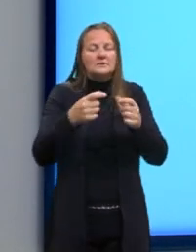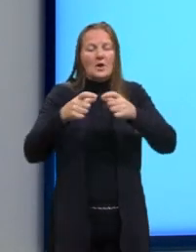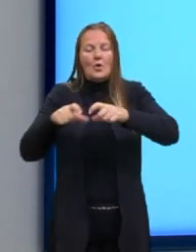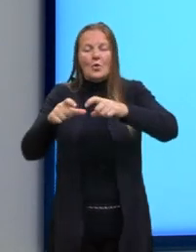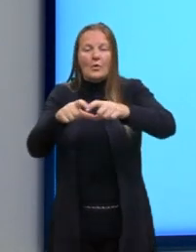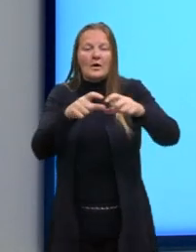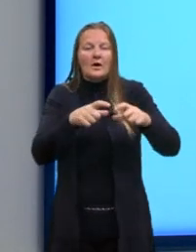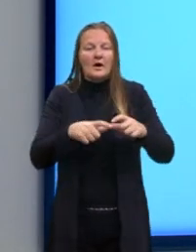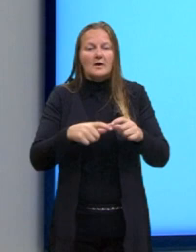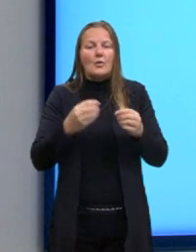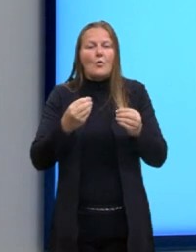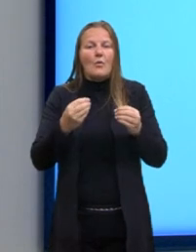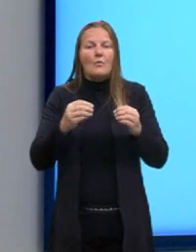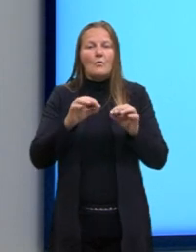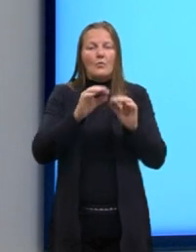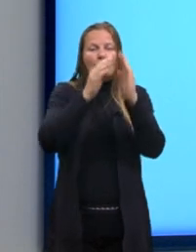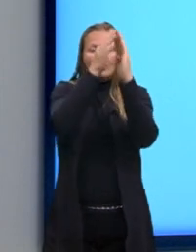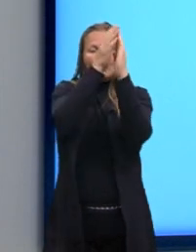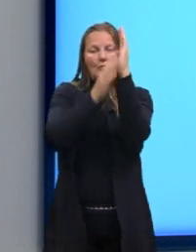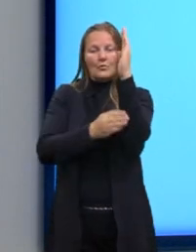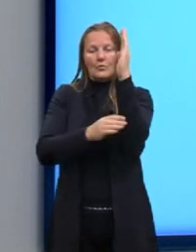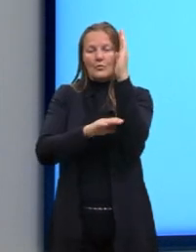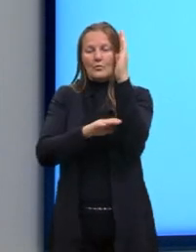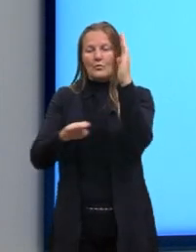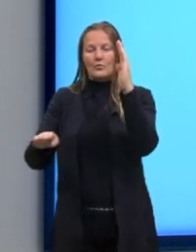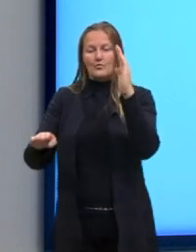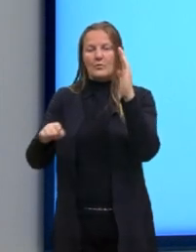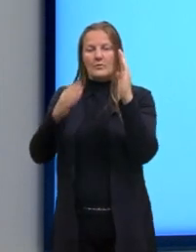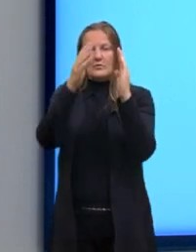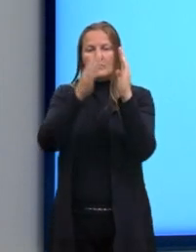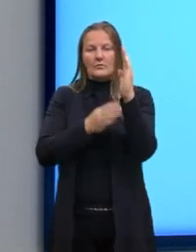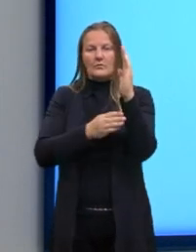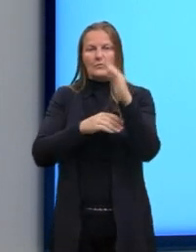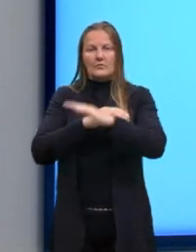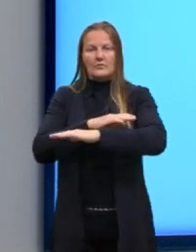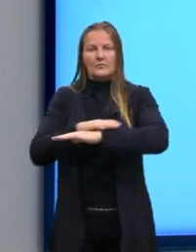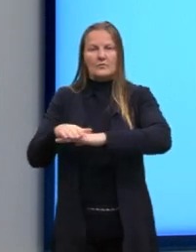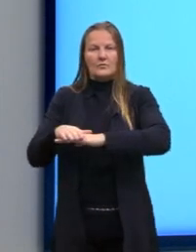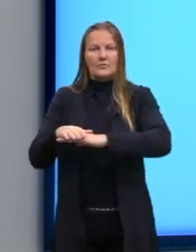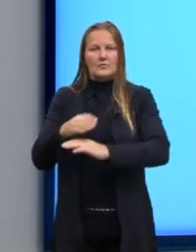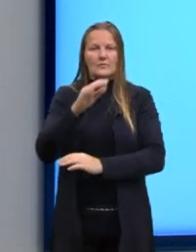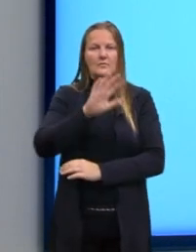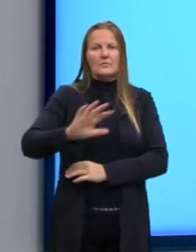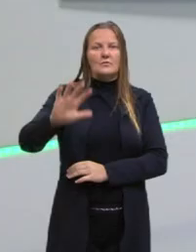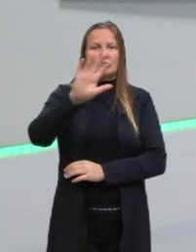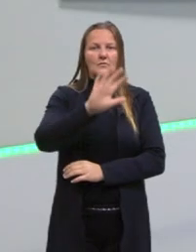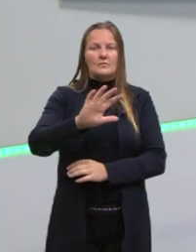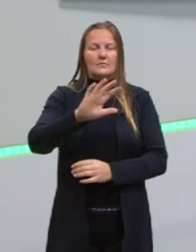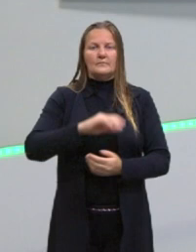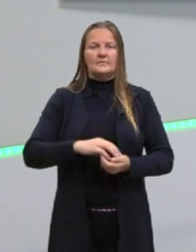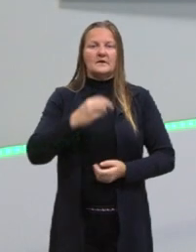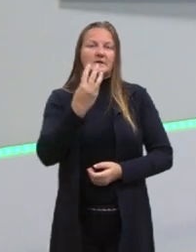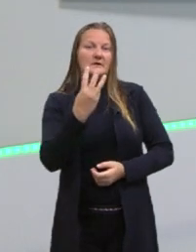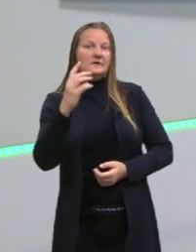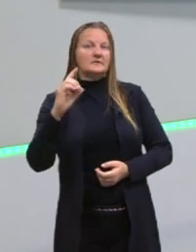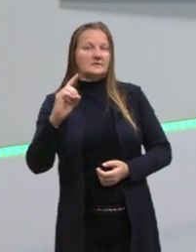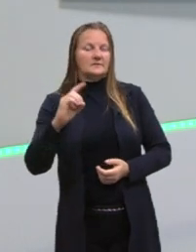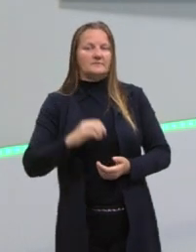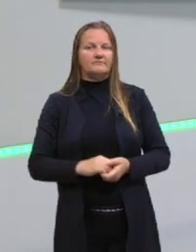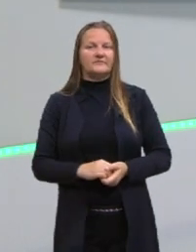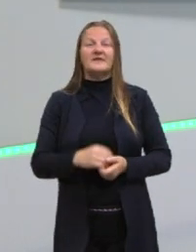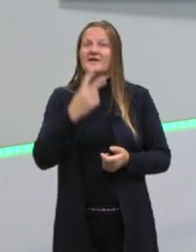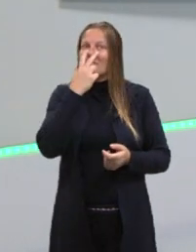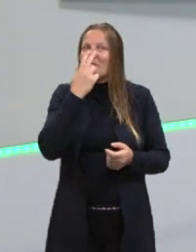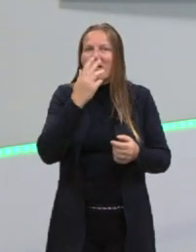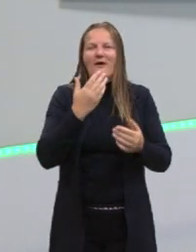e coordenadas no plano e no espaço. Então aqui entra esse contexto que a gente já está estudando aí nas nossas aulas.